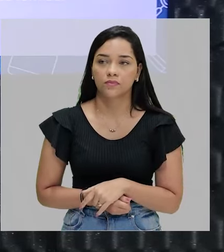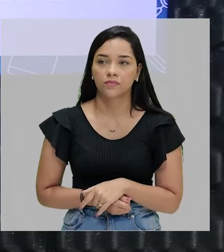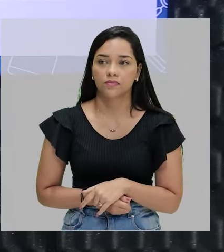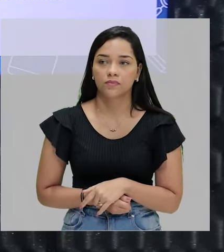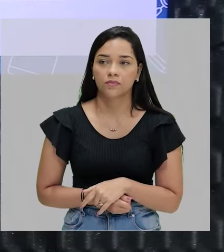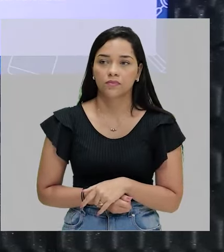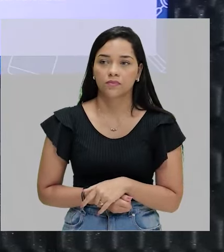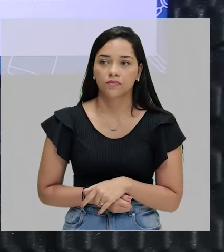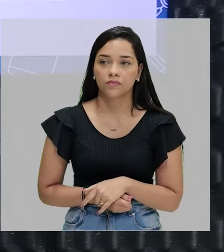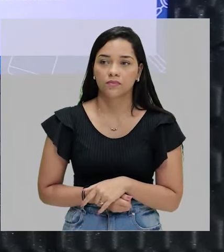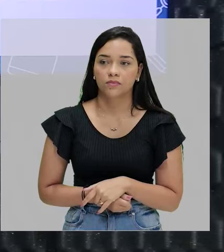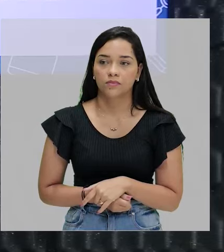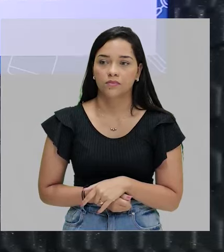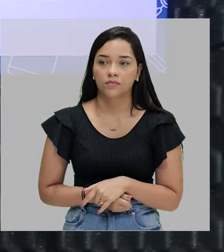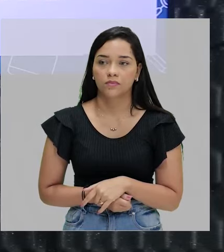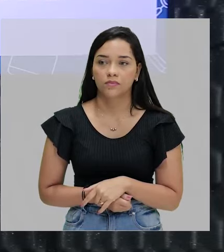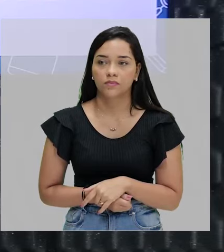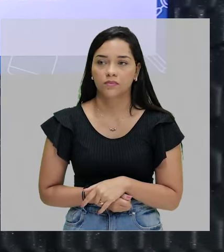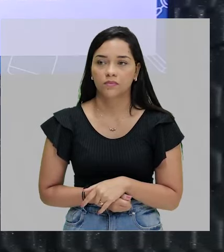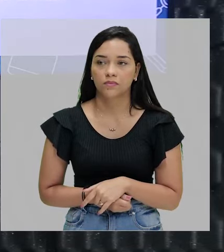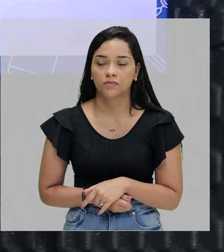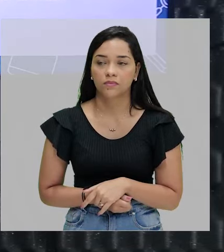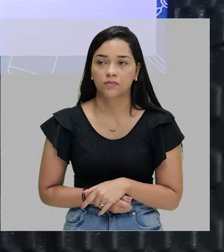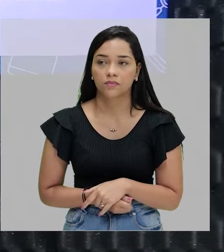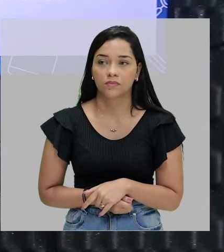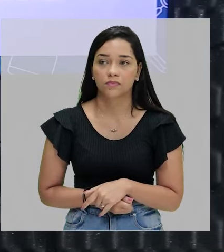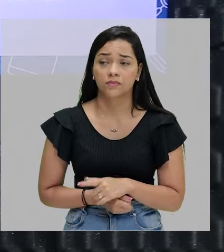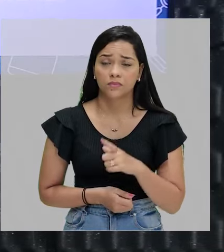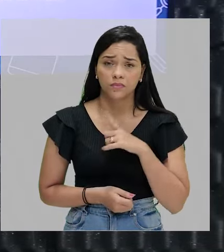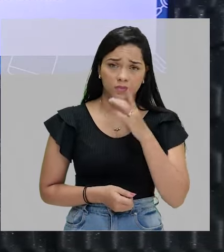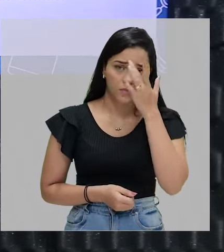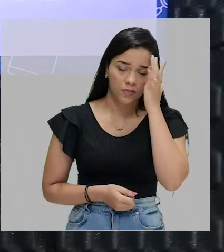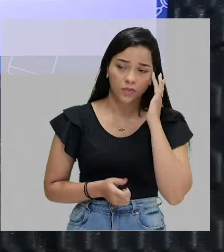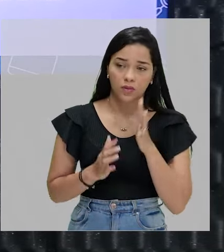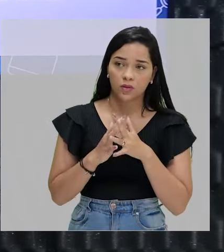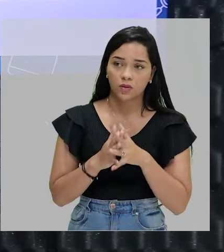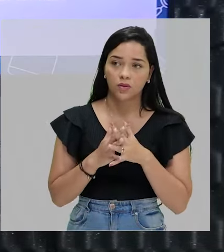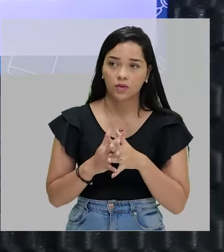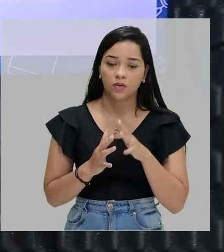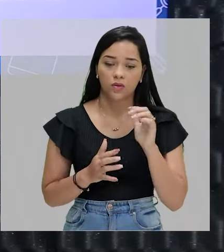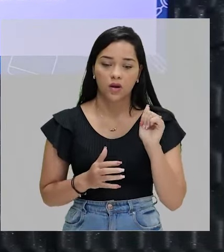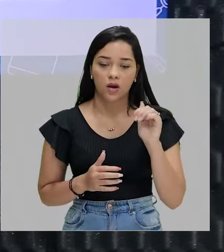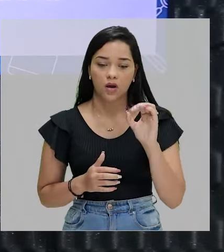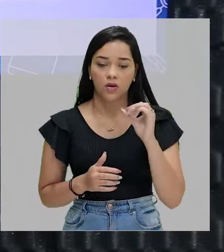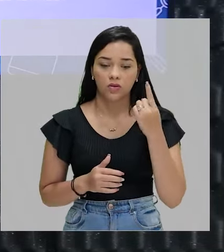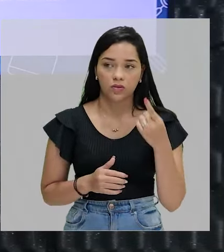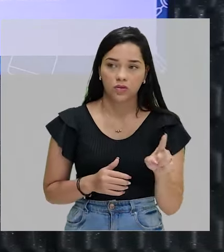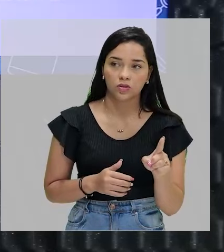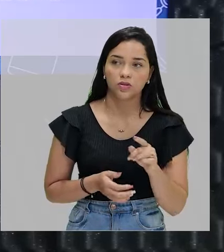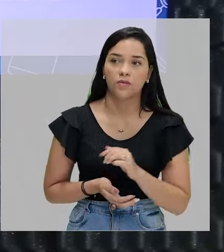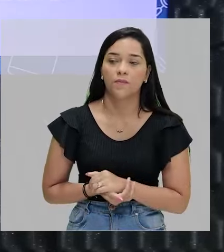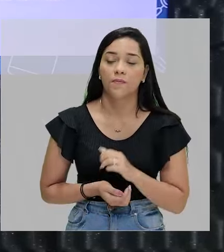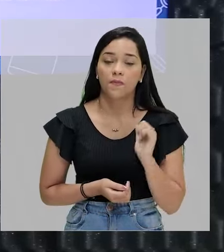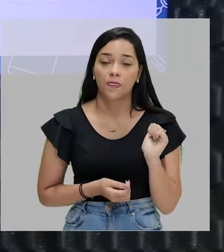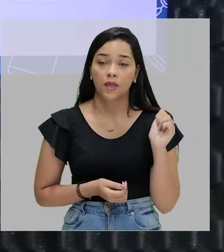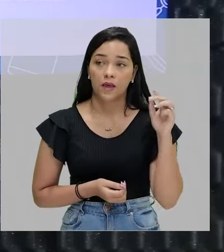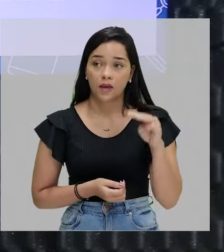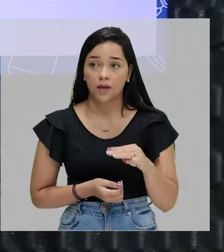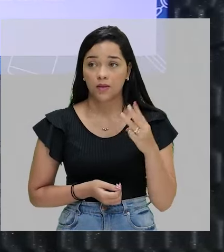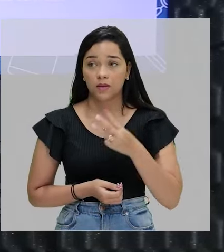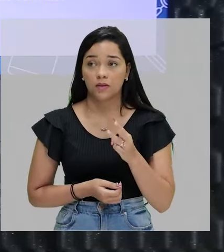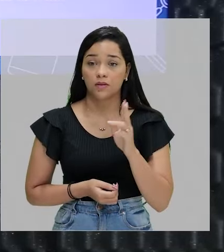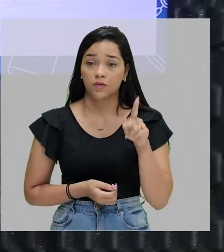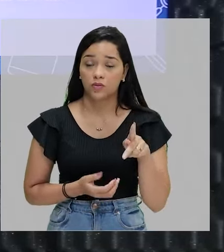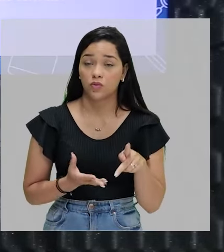gostão. A M, Tem gente que confunde A M com A O T I U. A M, terceira